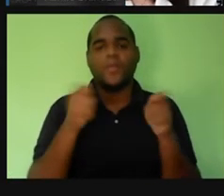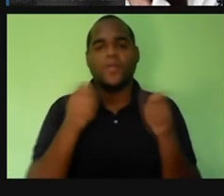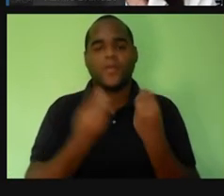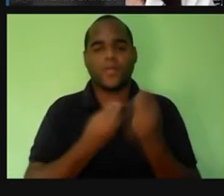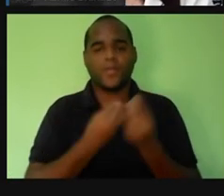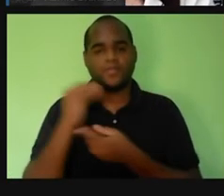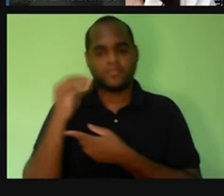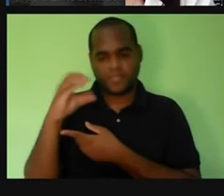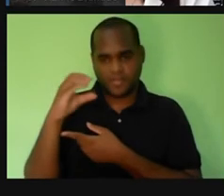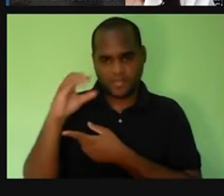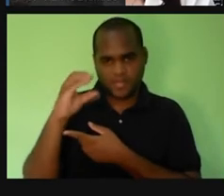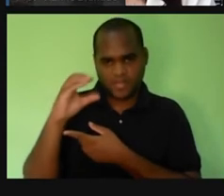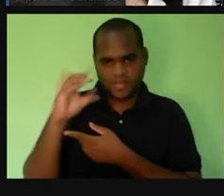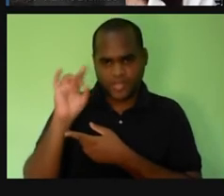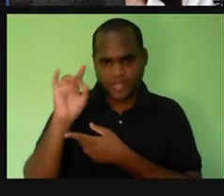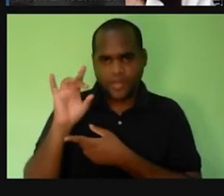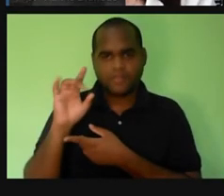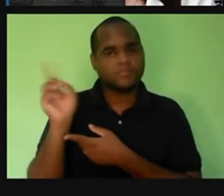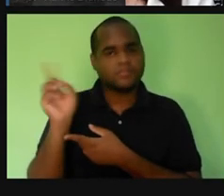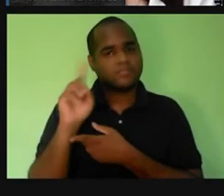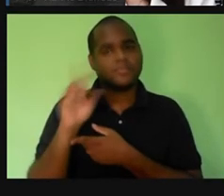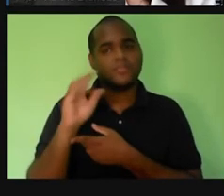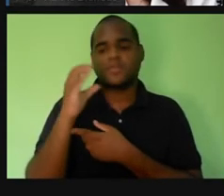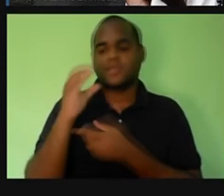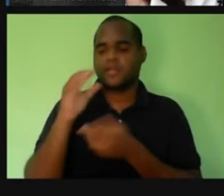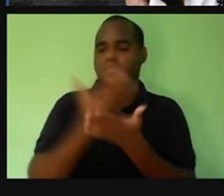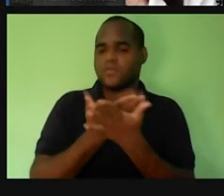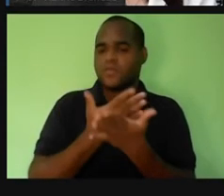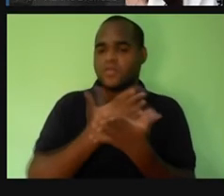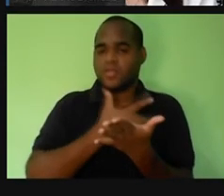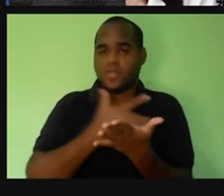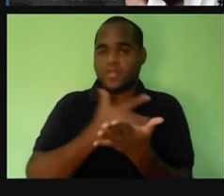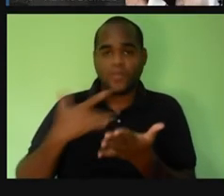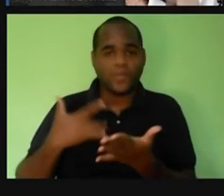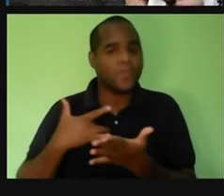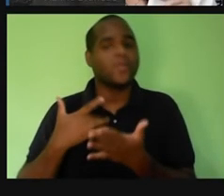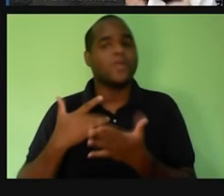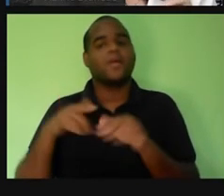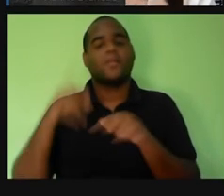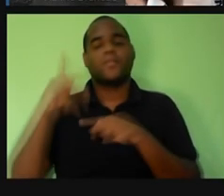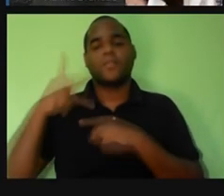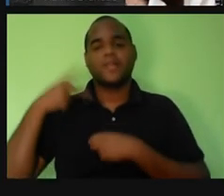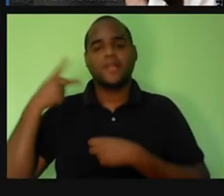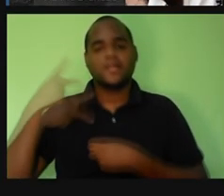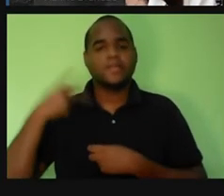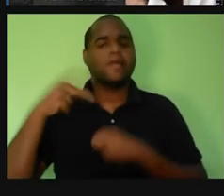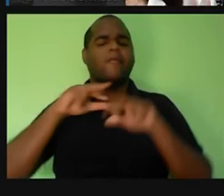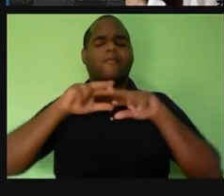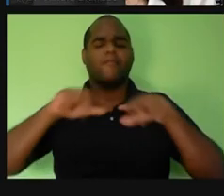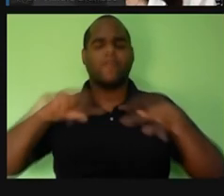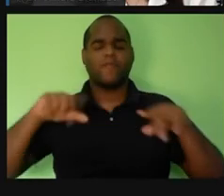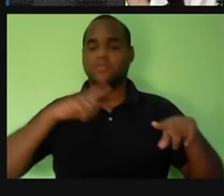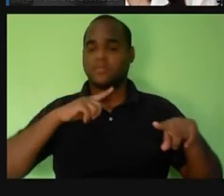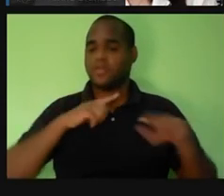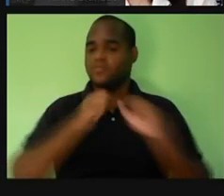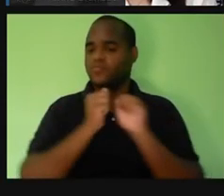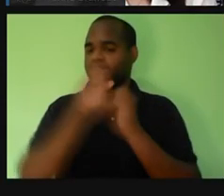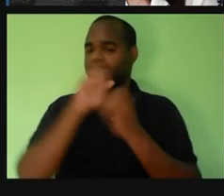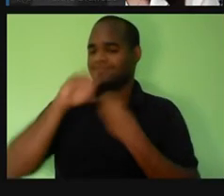ciência. É ciência, é educação, é saúde, é política. E tudo isso junto e misturado, tá?